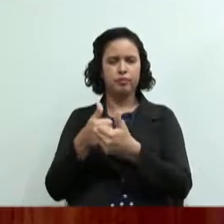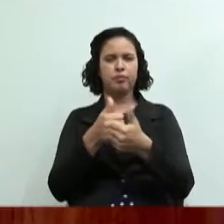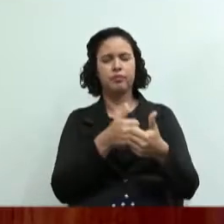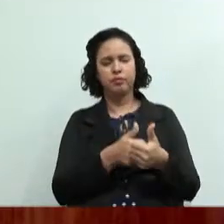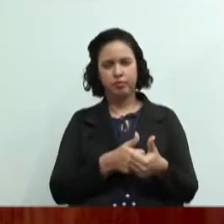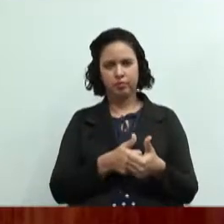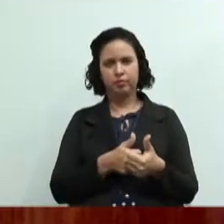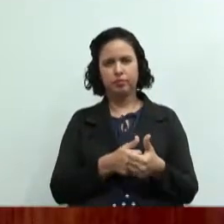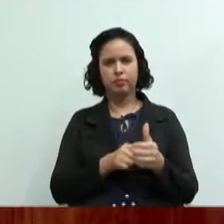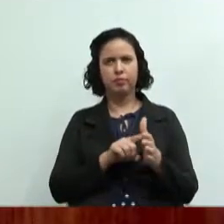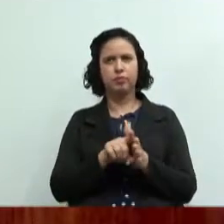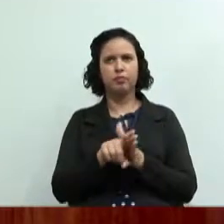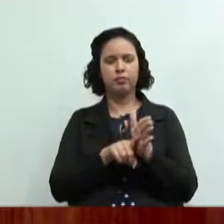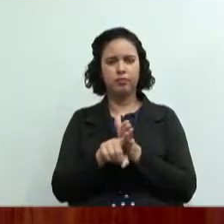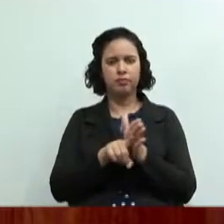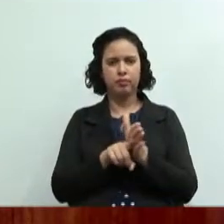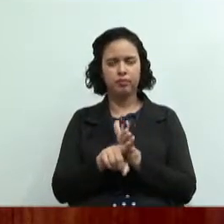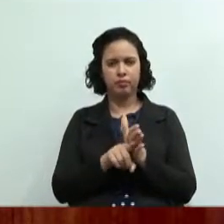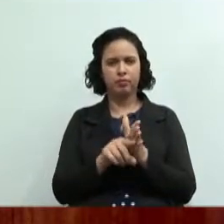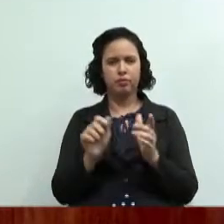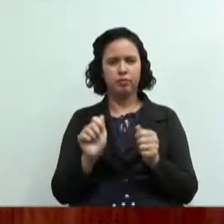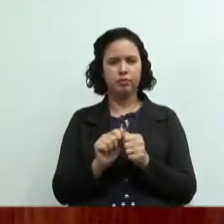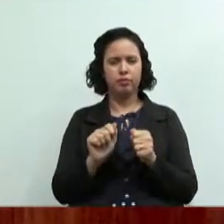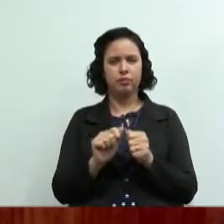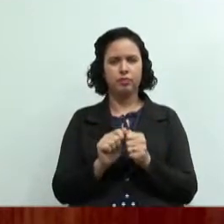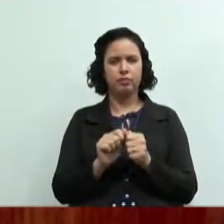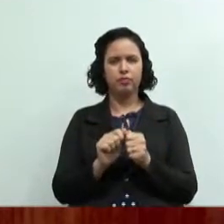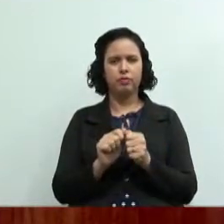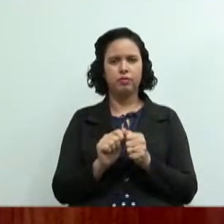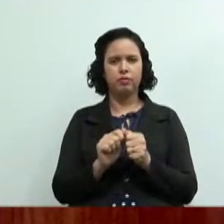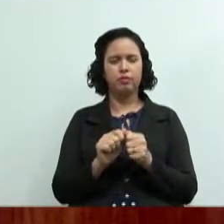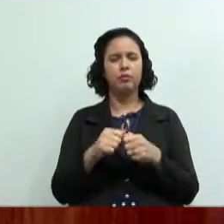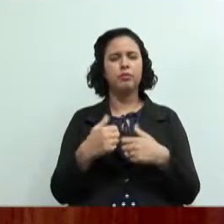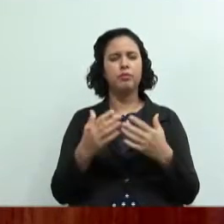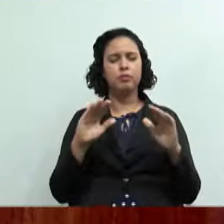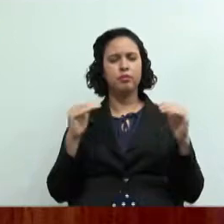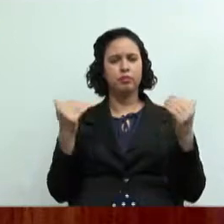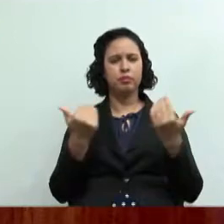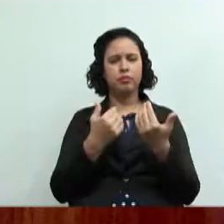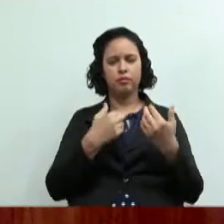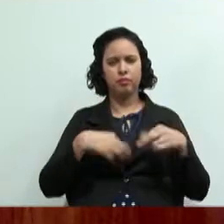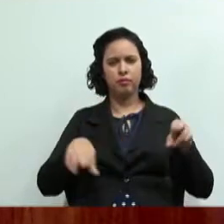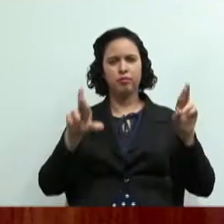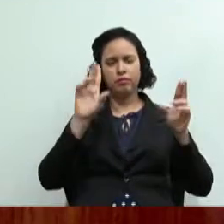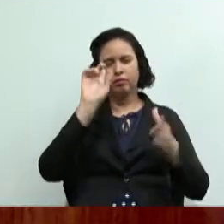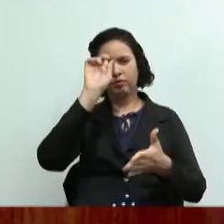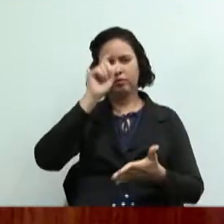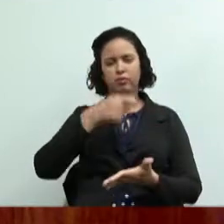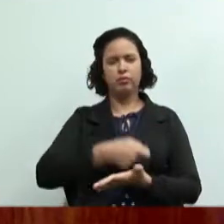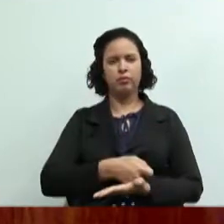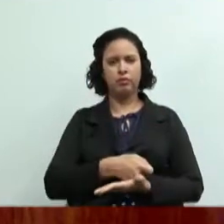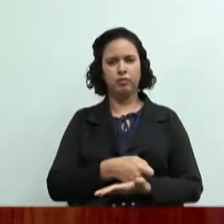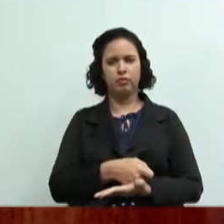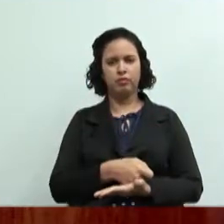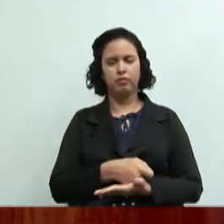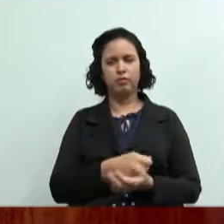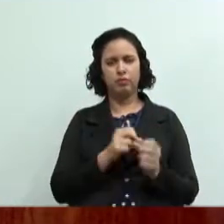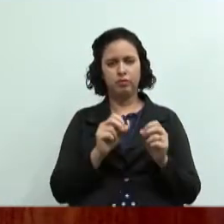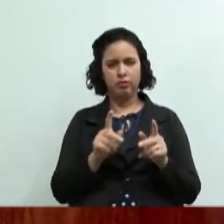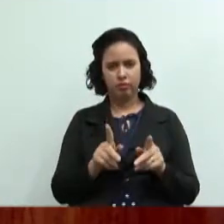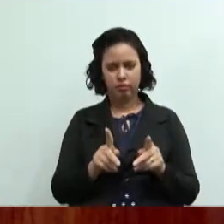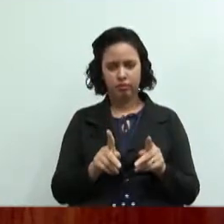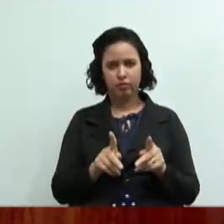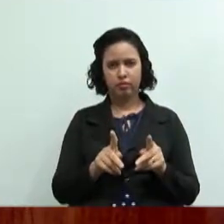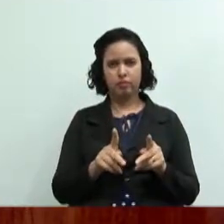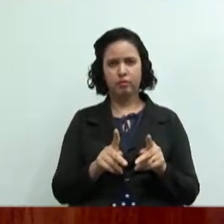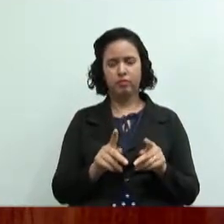partir da pesquisa que foi feita e aí então nessa assembleia vocês vão decidir não, nós vamos fazer tal ramo ok, beleza aí